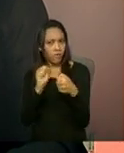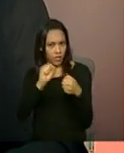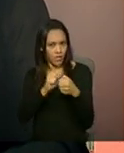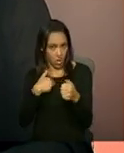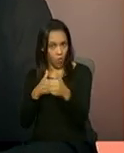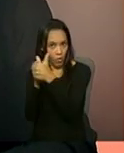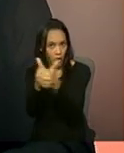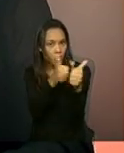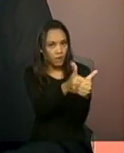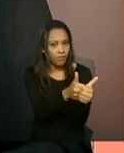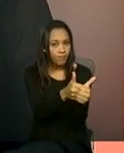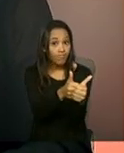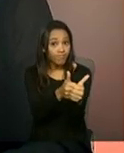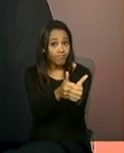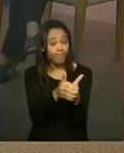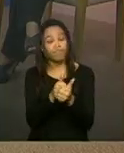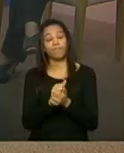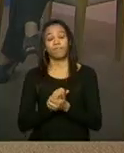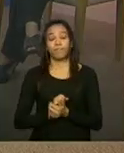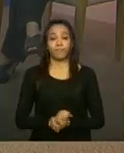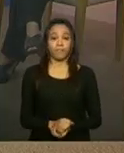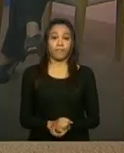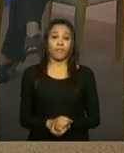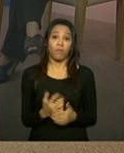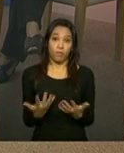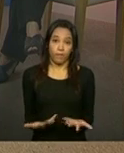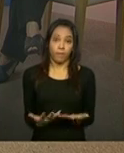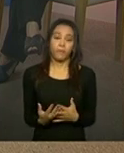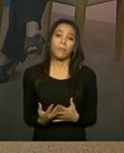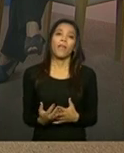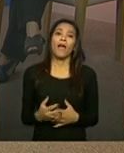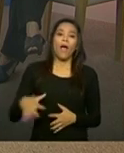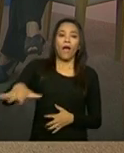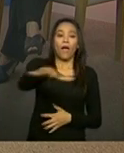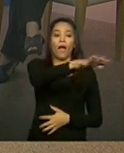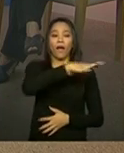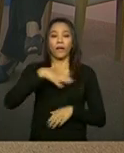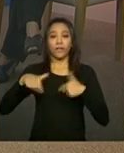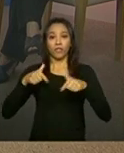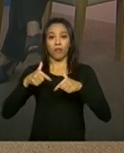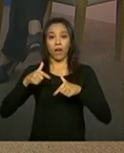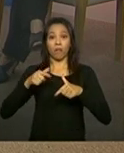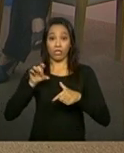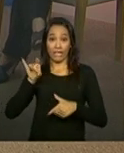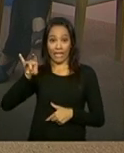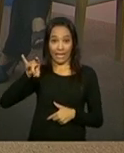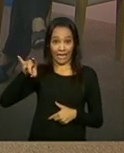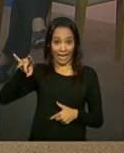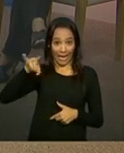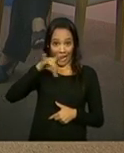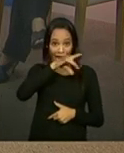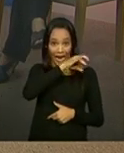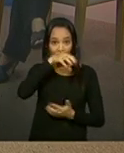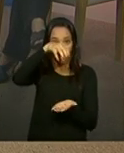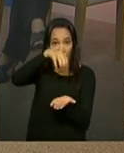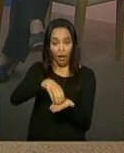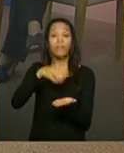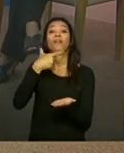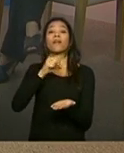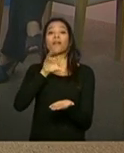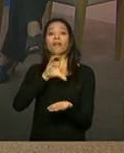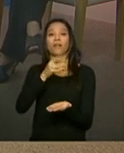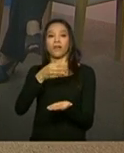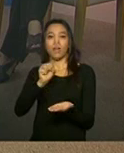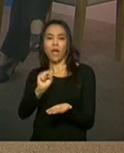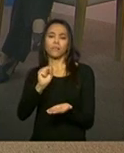acompanhamento? Bom, a área de abrangência de cada CRAS vai variar de acordo com o porte populacional. Então, isso varia